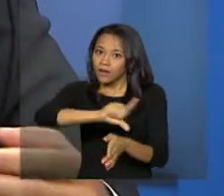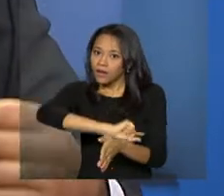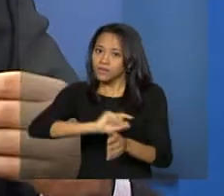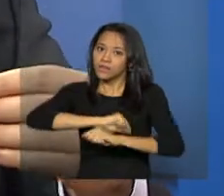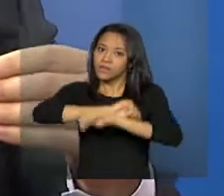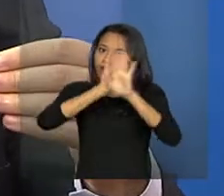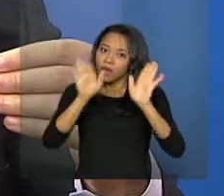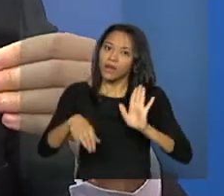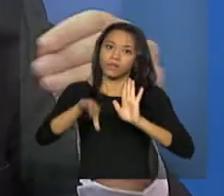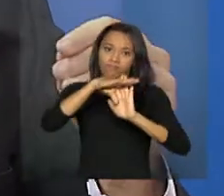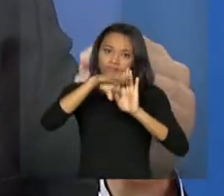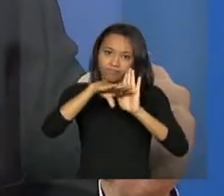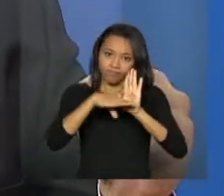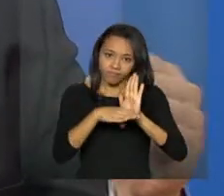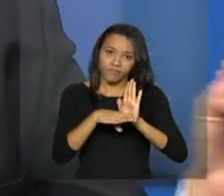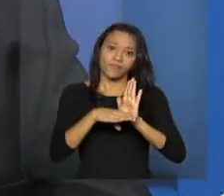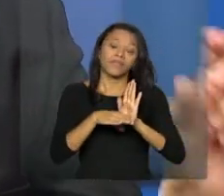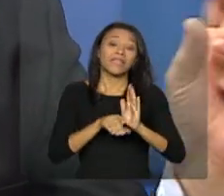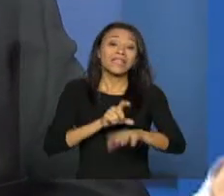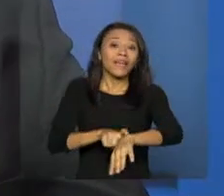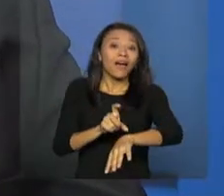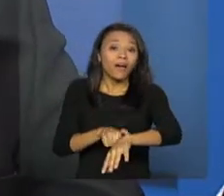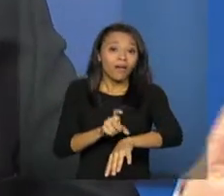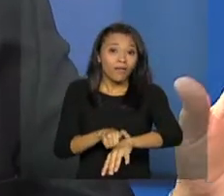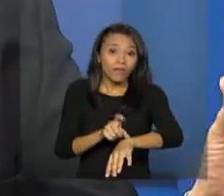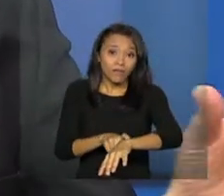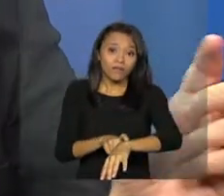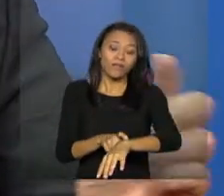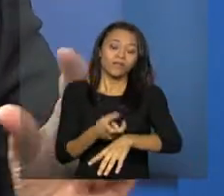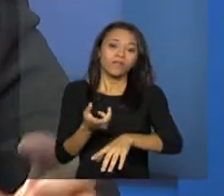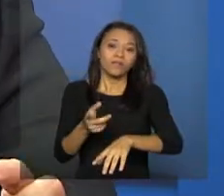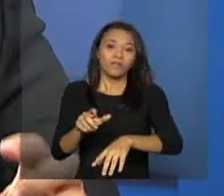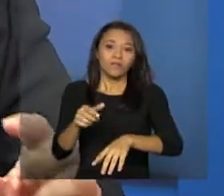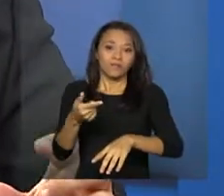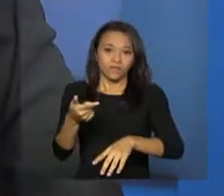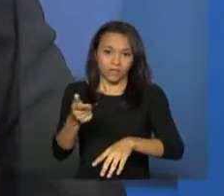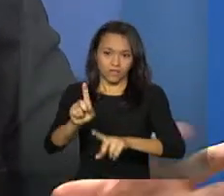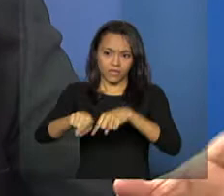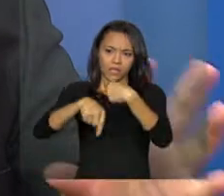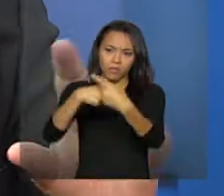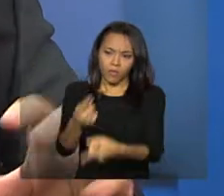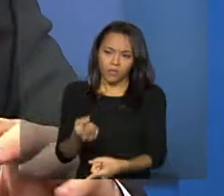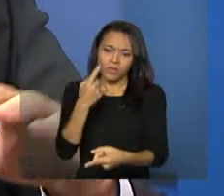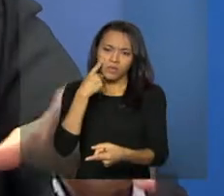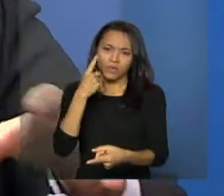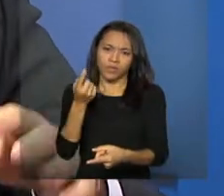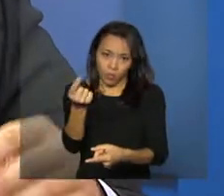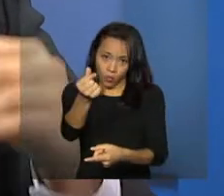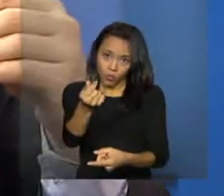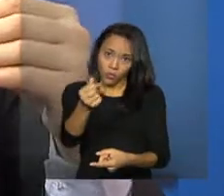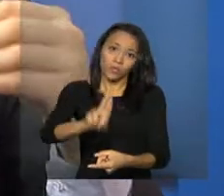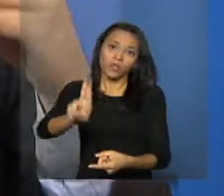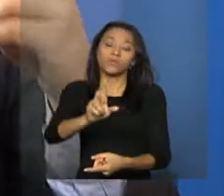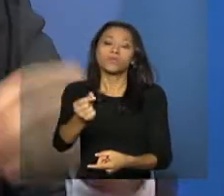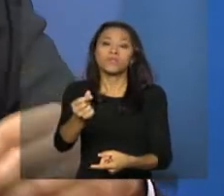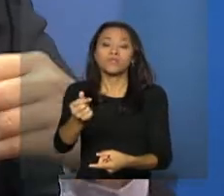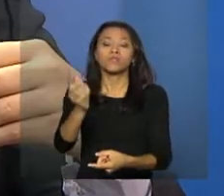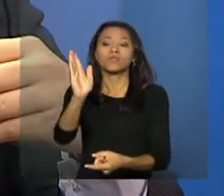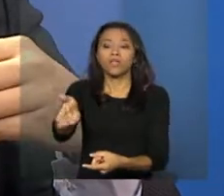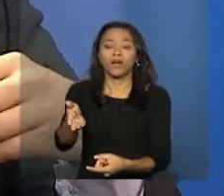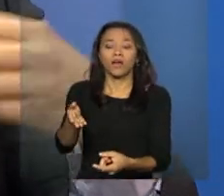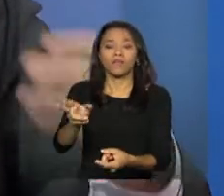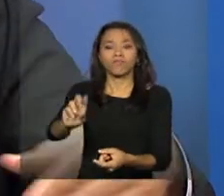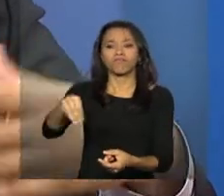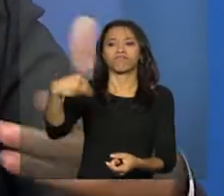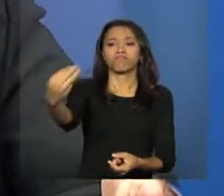vistas, tanto no momento da execução financeira do recurso, quanto no momento da execução física. A execução física tem, se por aquele momento que você está